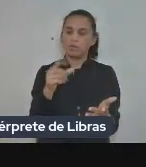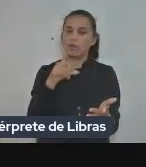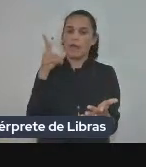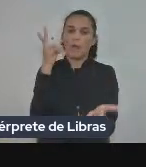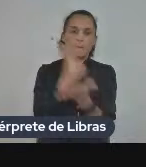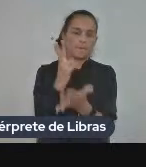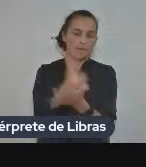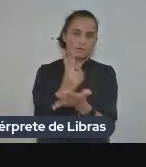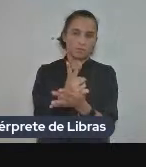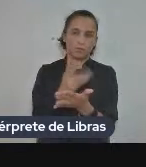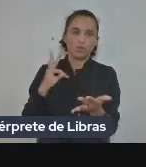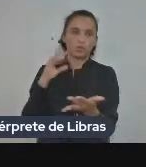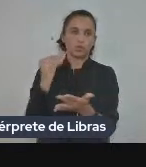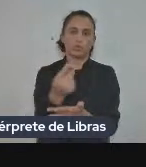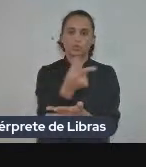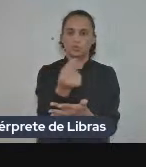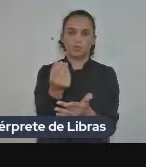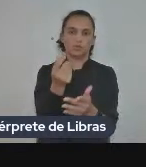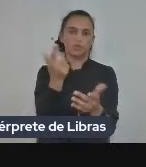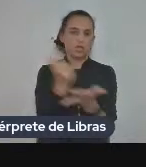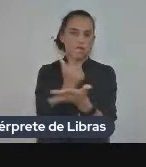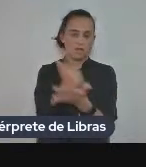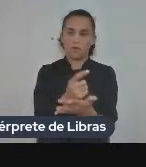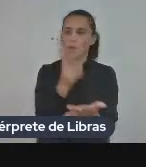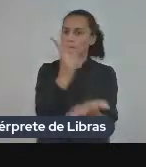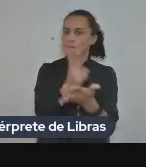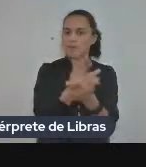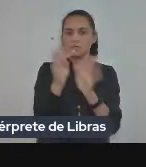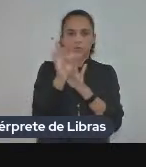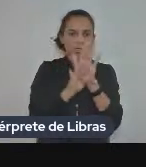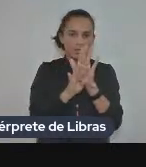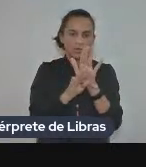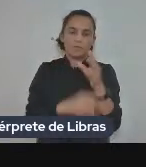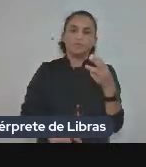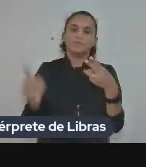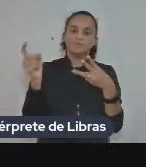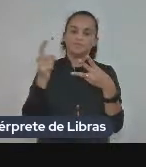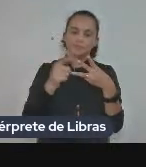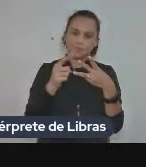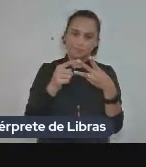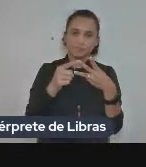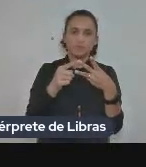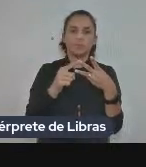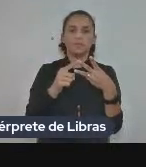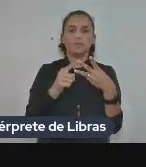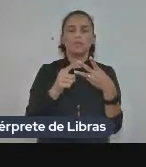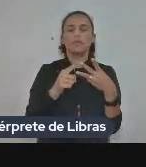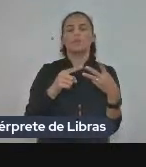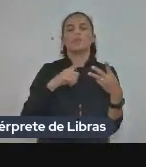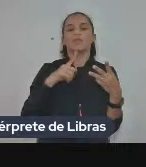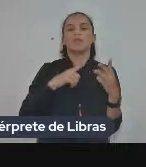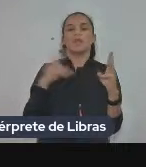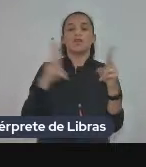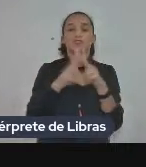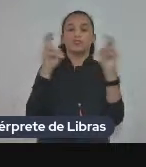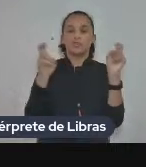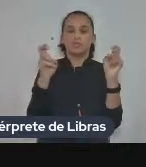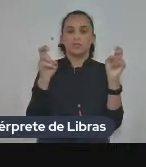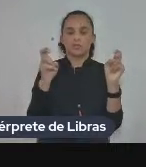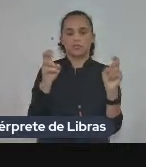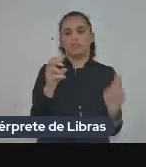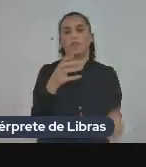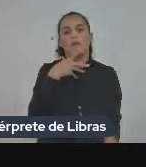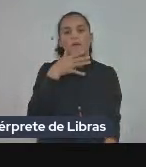para todos os livros de Freud na editora autêntica temos um título Freud e o